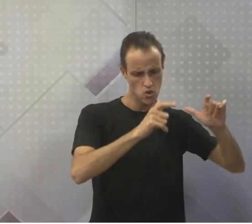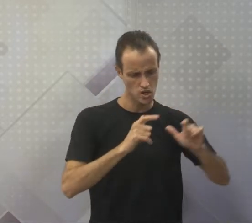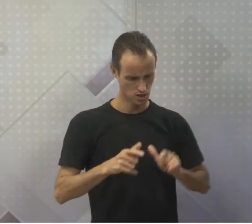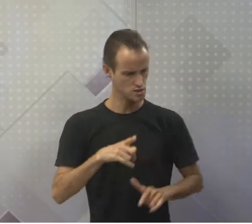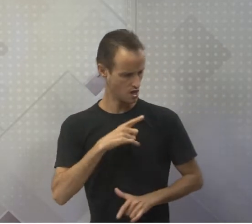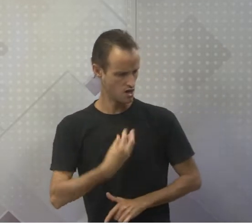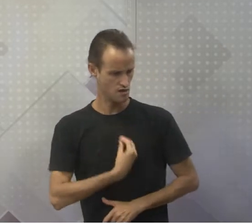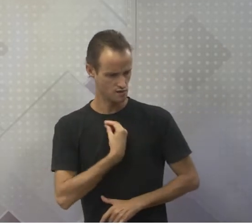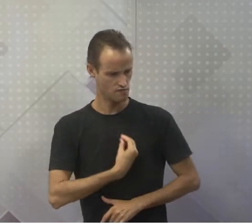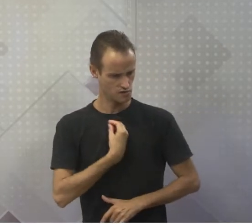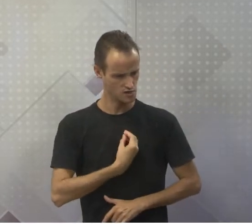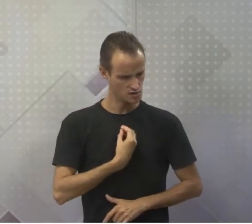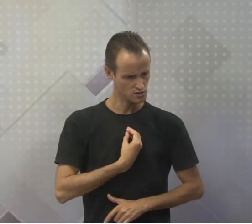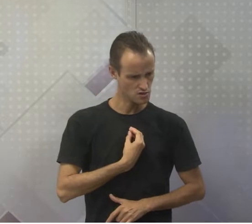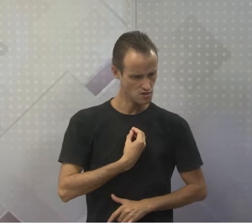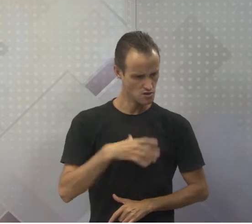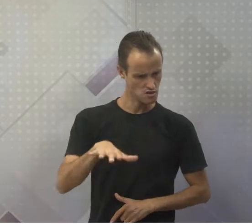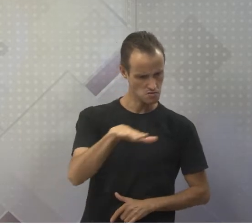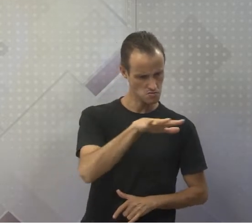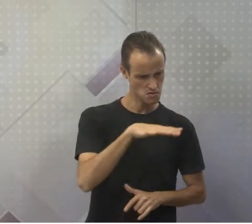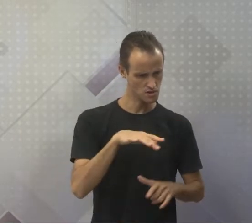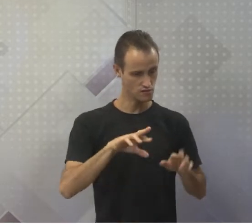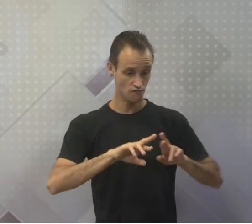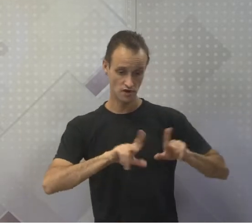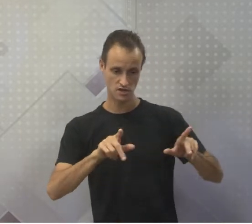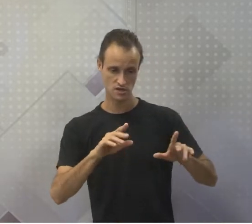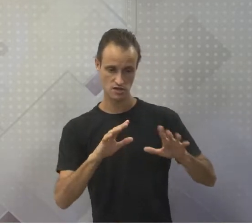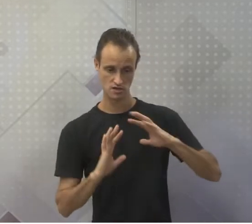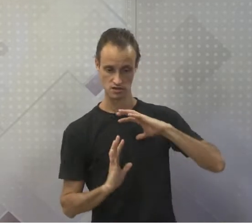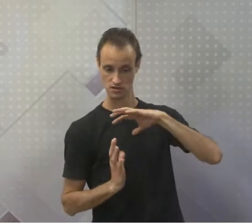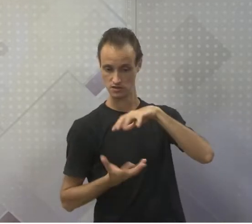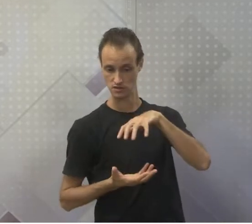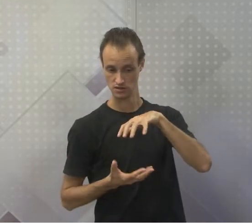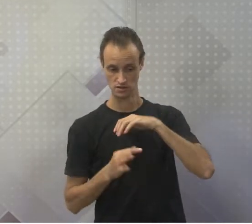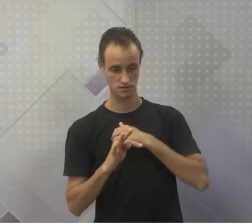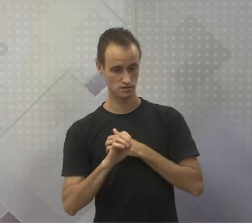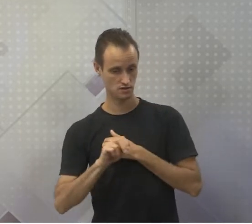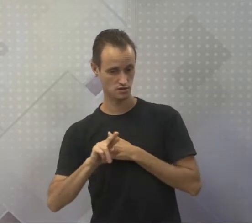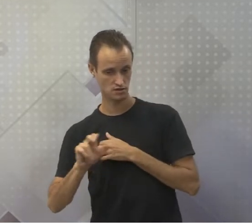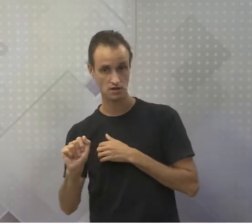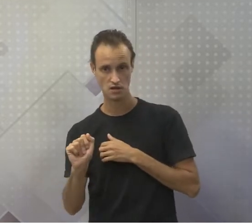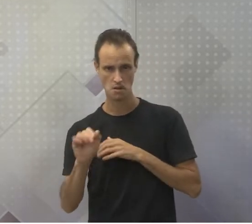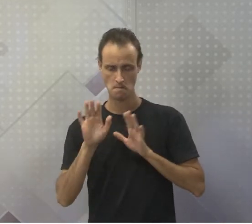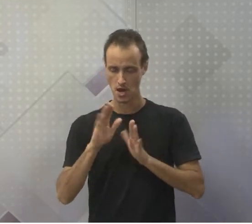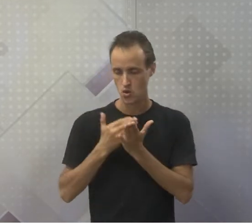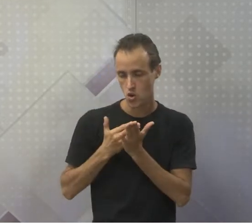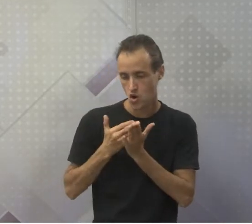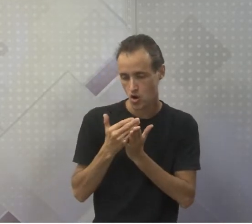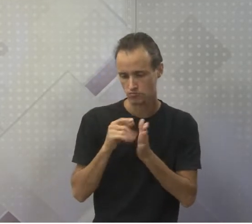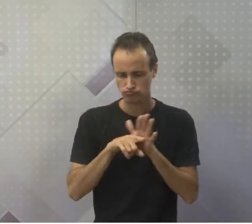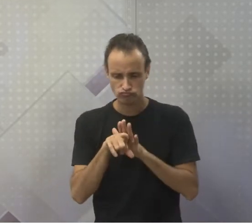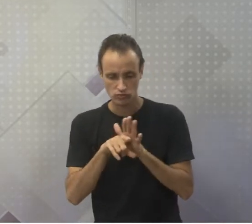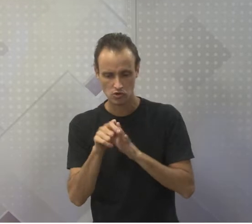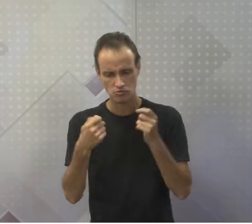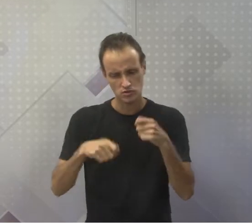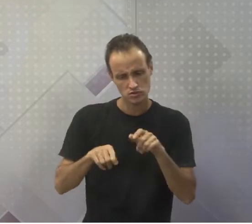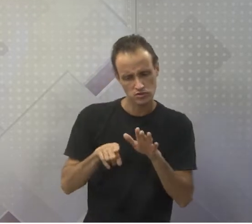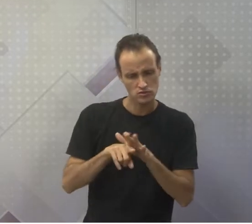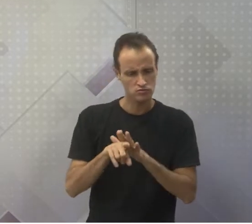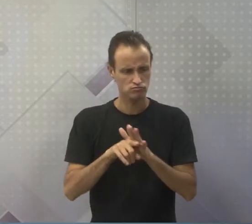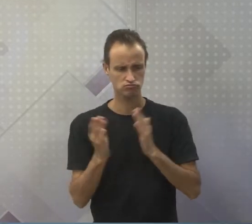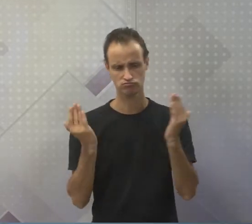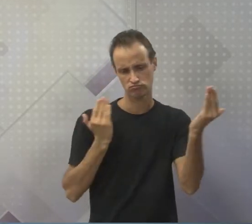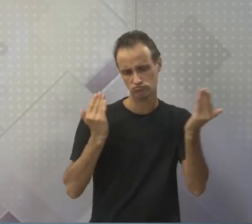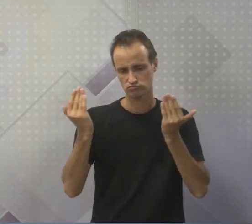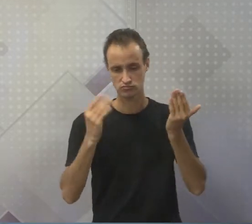substancialmente diferente na terra. Mas nessa fase inicial de pesquisa, temos que ir com o tipo de vida que conhecemos.